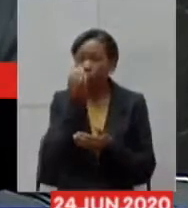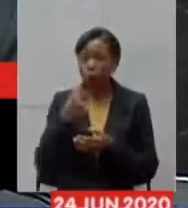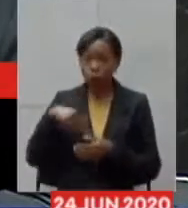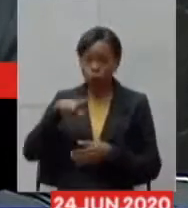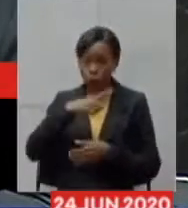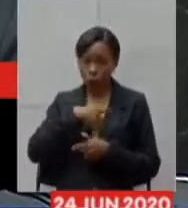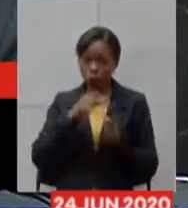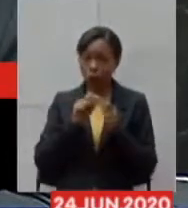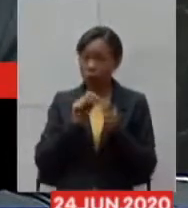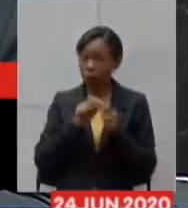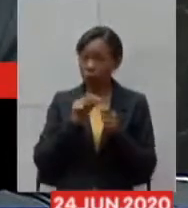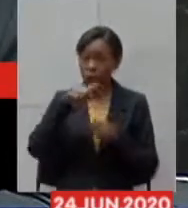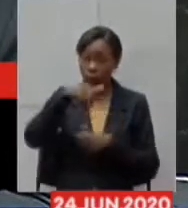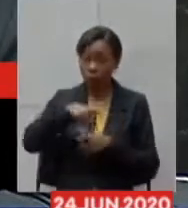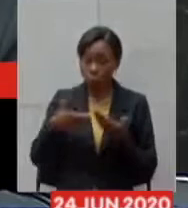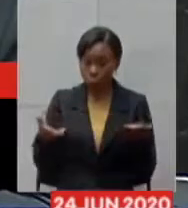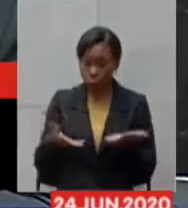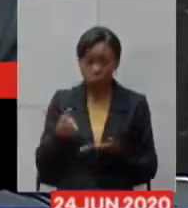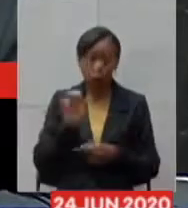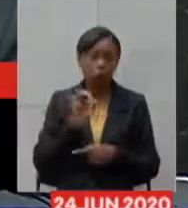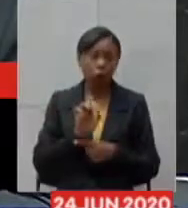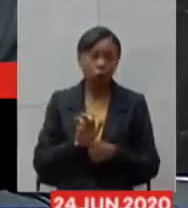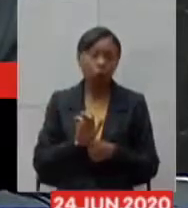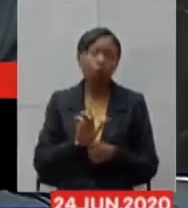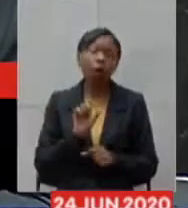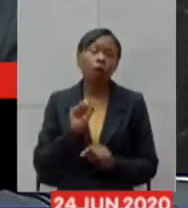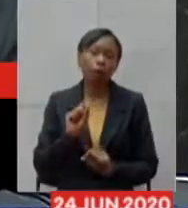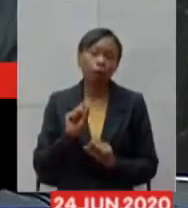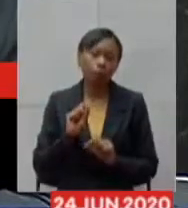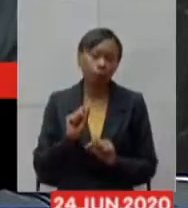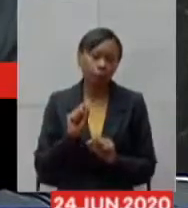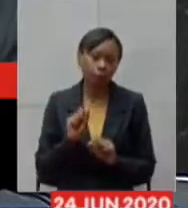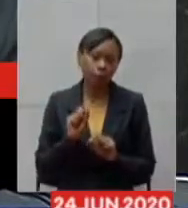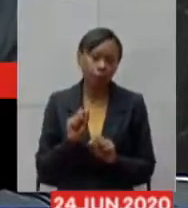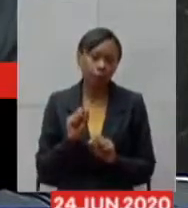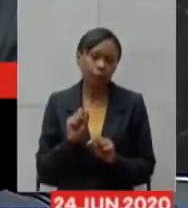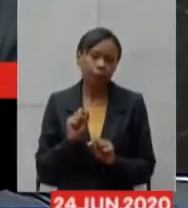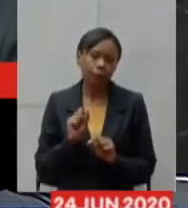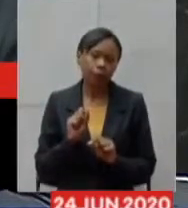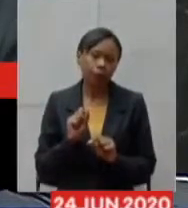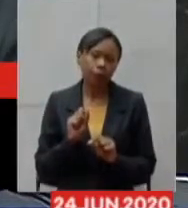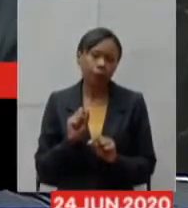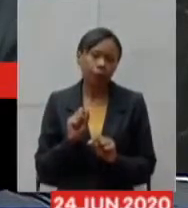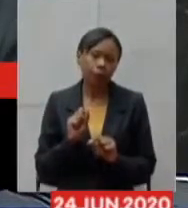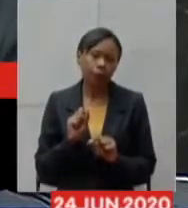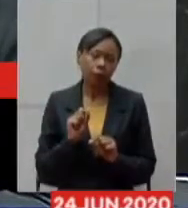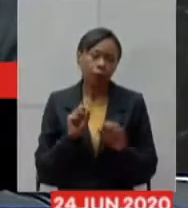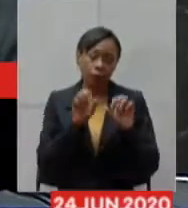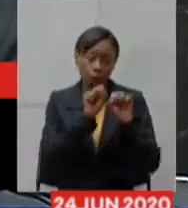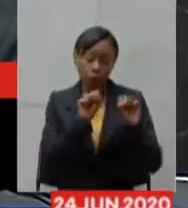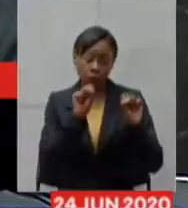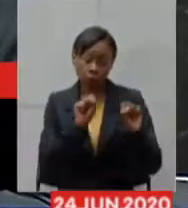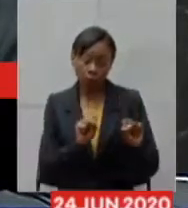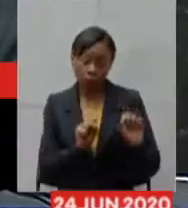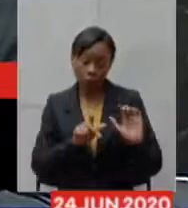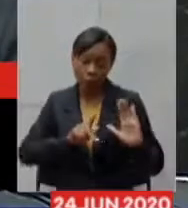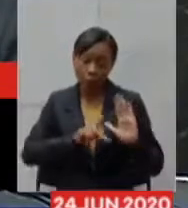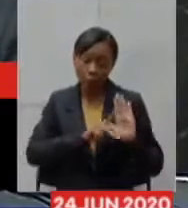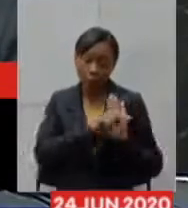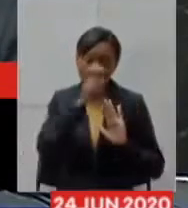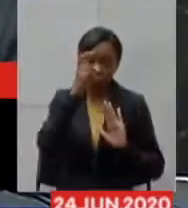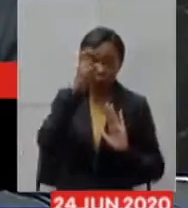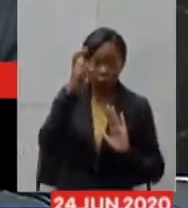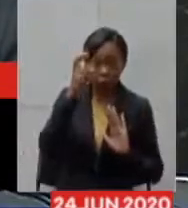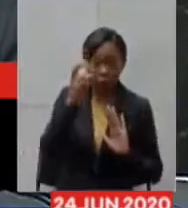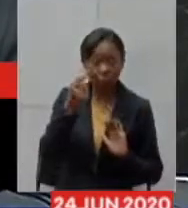hoje a medida que nós rodamos o nosso sistema de inteligência para ver para onde esses respiradores